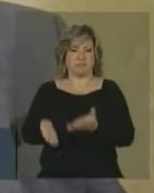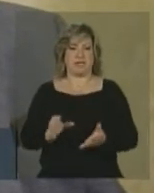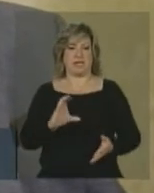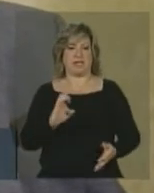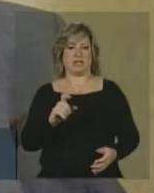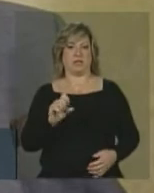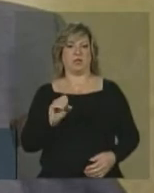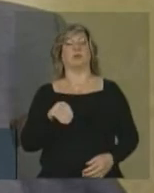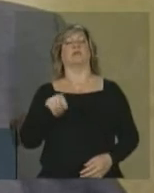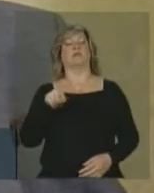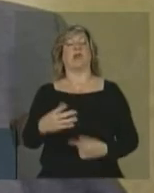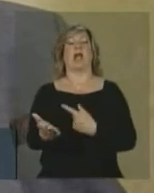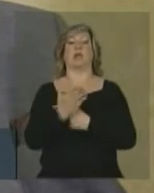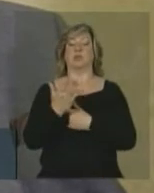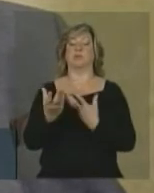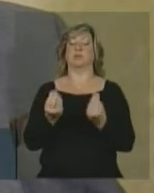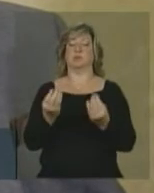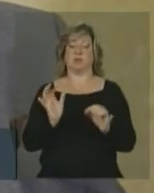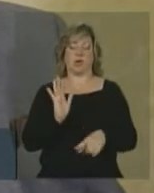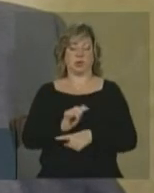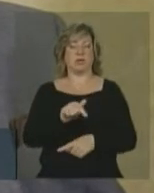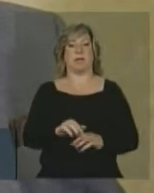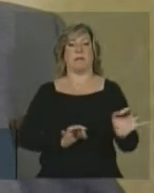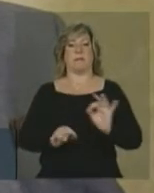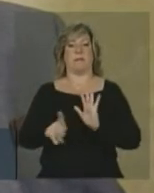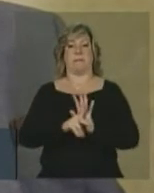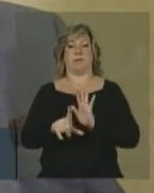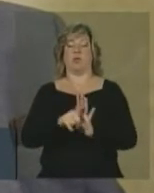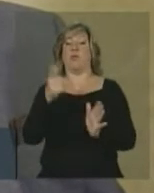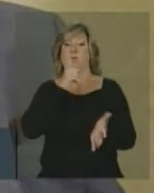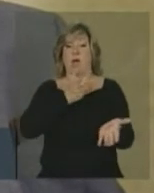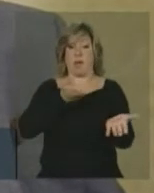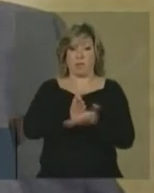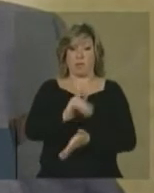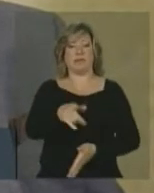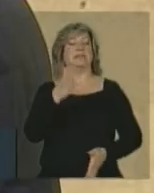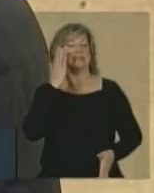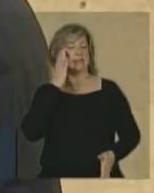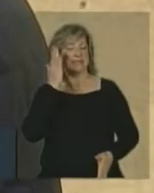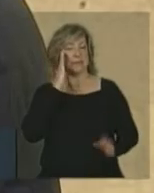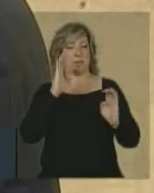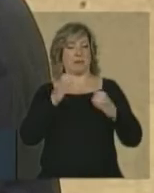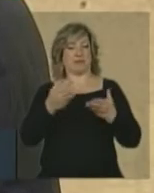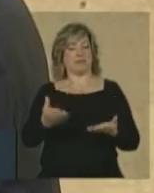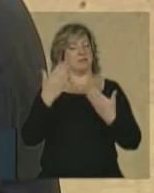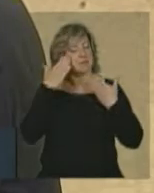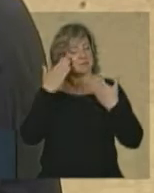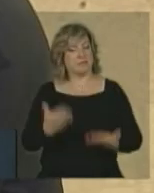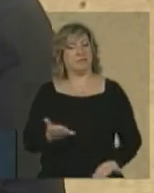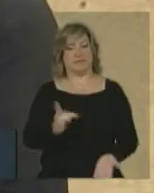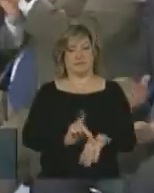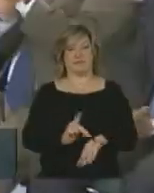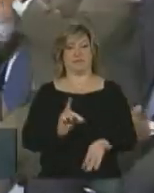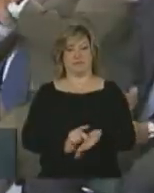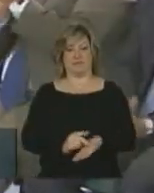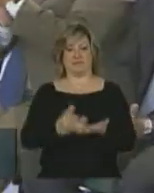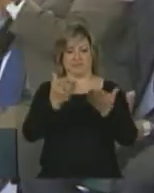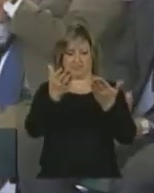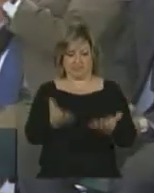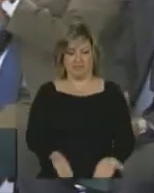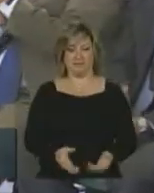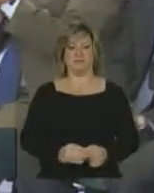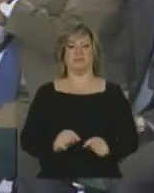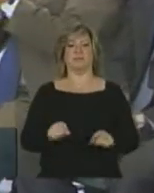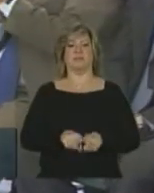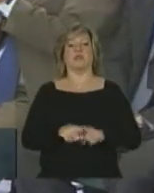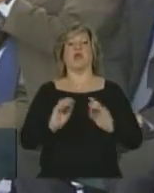Vossa Excelência contribuiu imensamente para que esse projeto fosse aprovado e sabe bem disto. Meu agradecimento sincero à Vossa Excelência